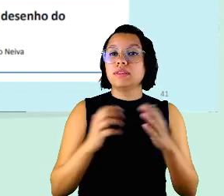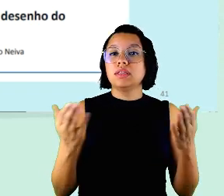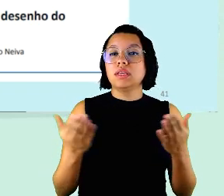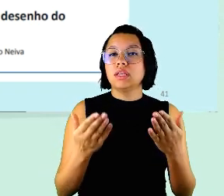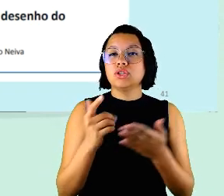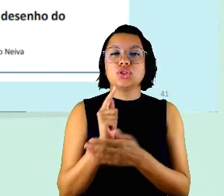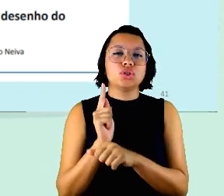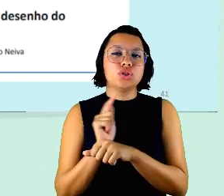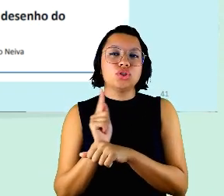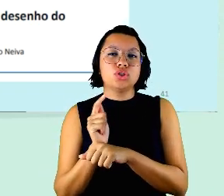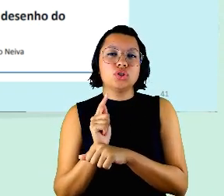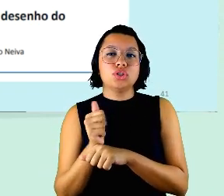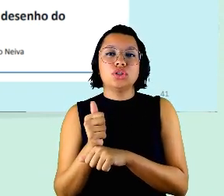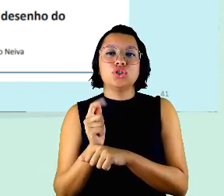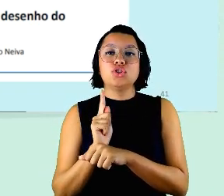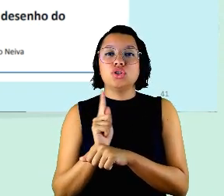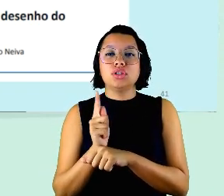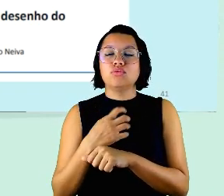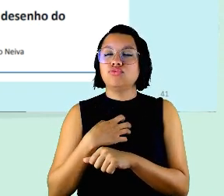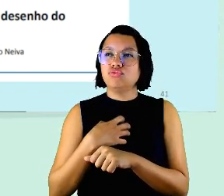de um modo mais adequado